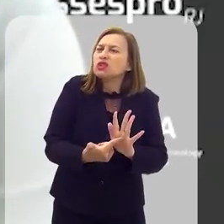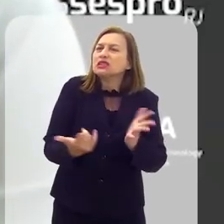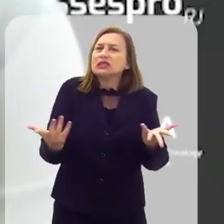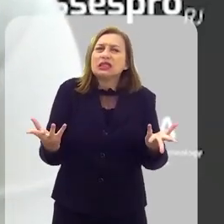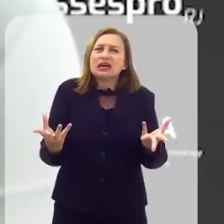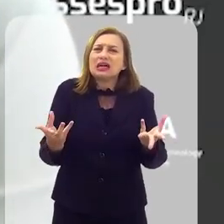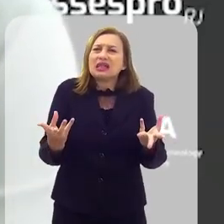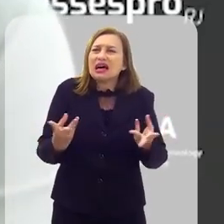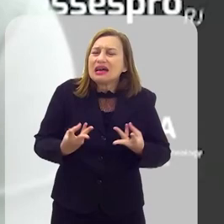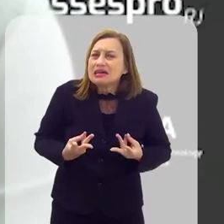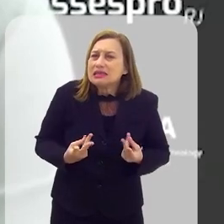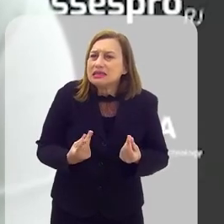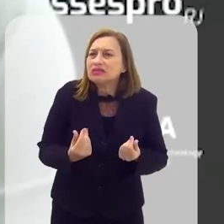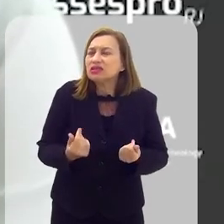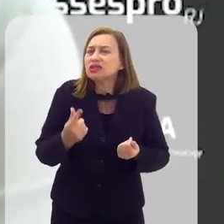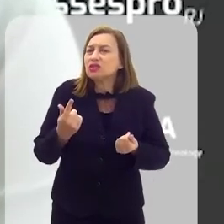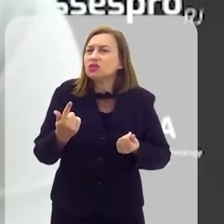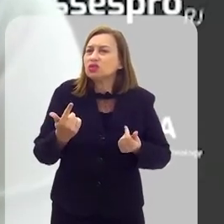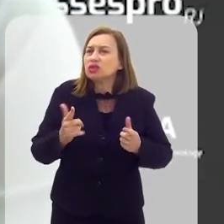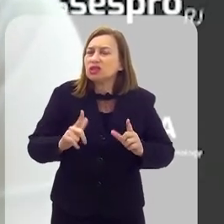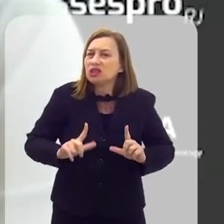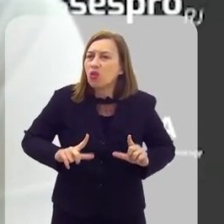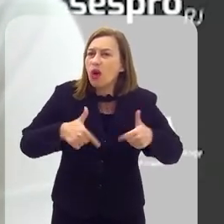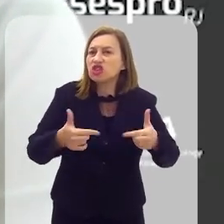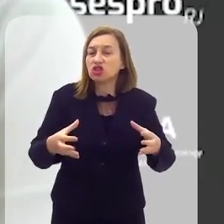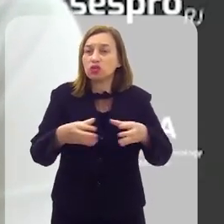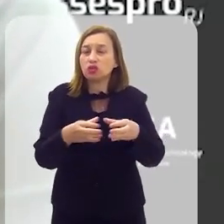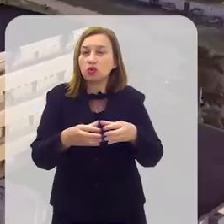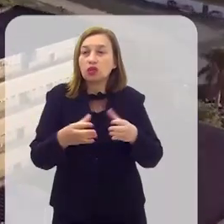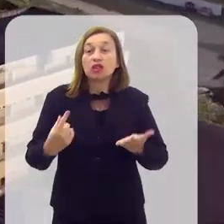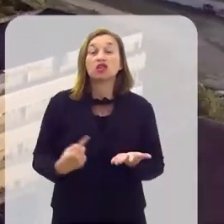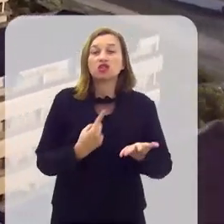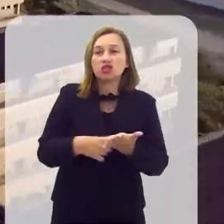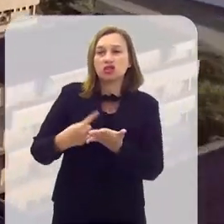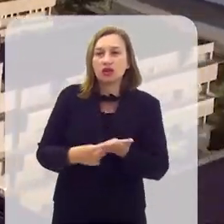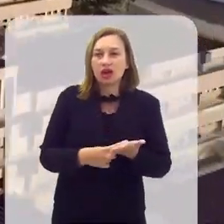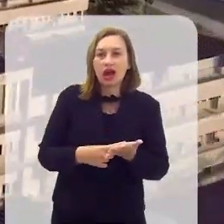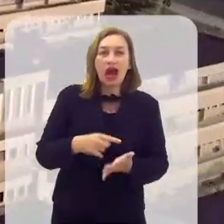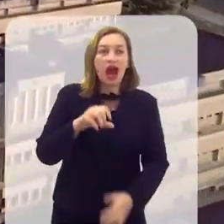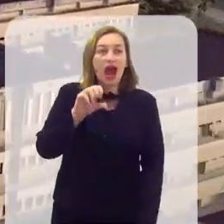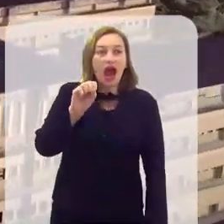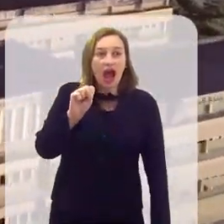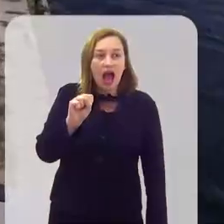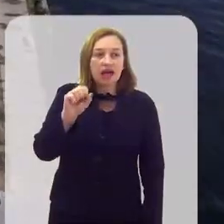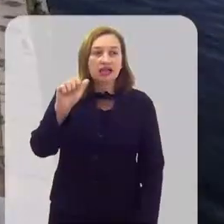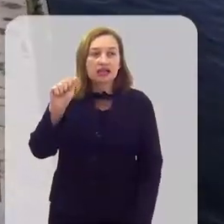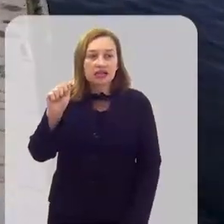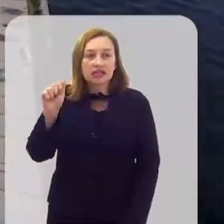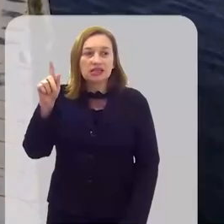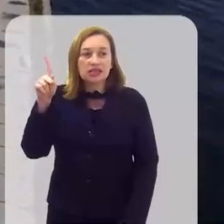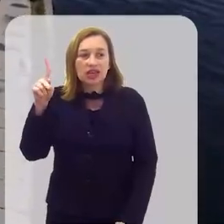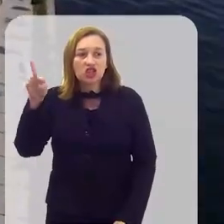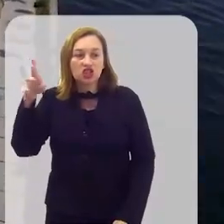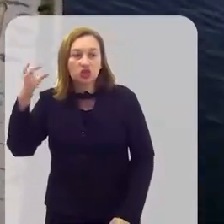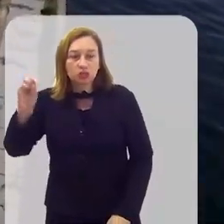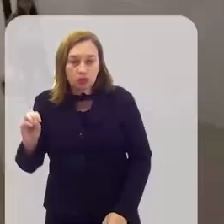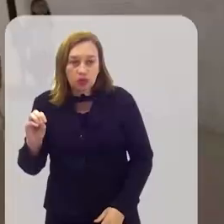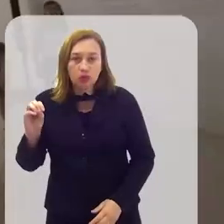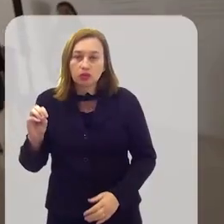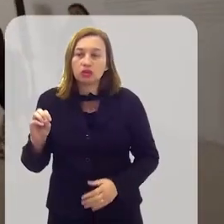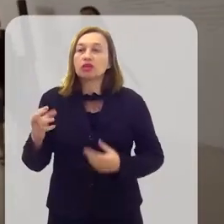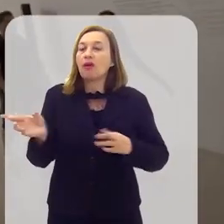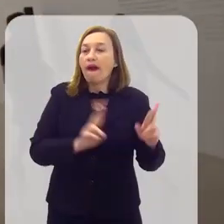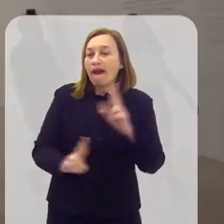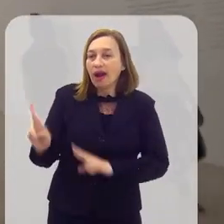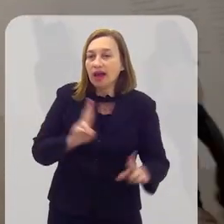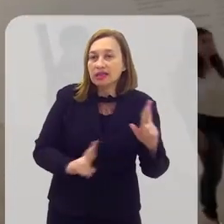essência de você conseguir ter uma atuação coletiva. Ainda de acordo com a Acespro, apesar do estado do Rio ocupar